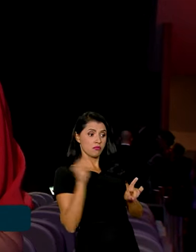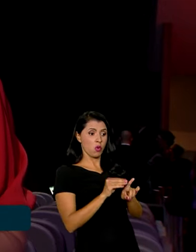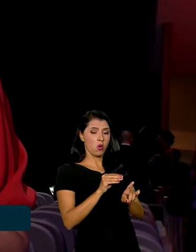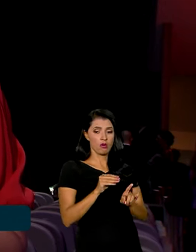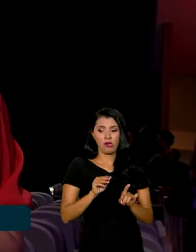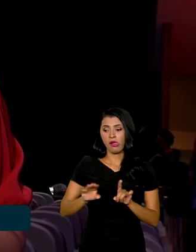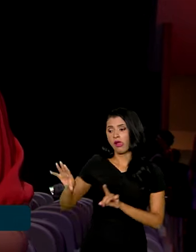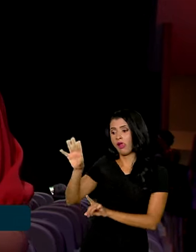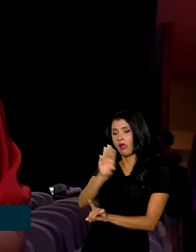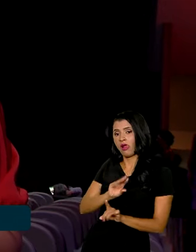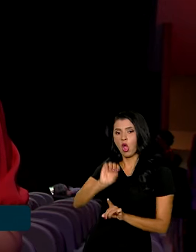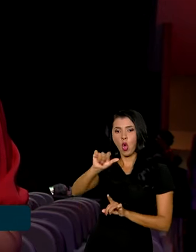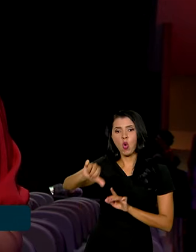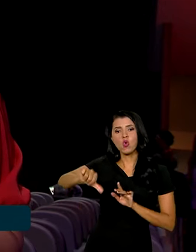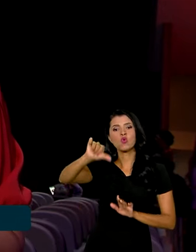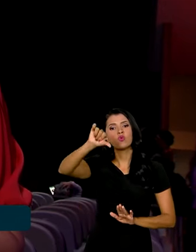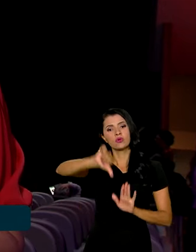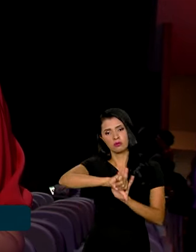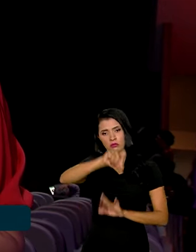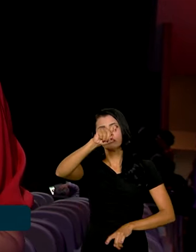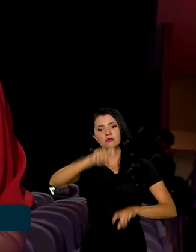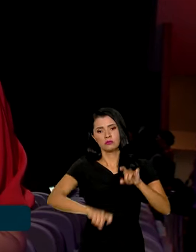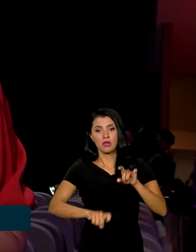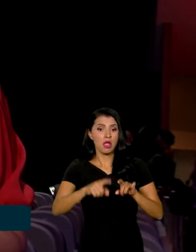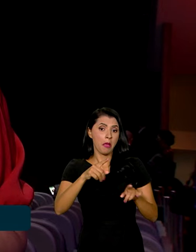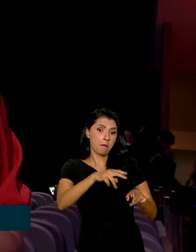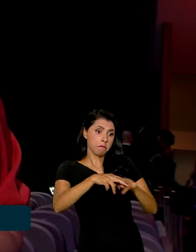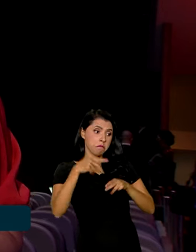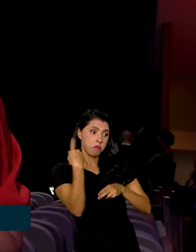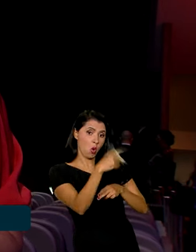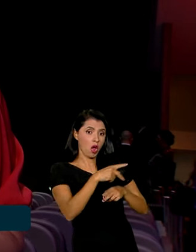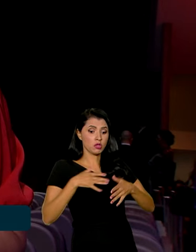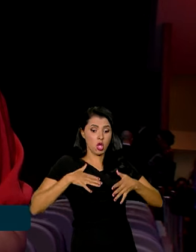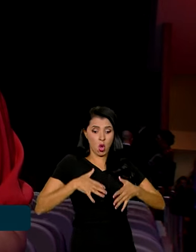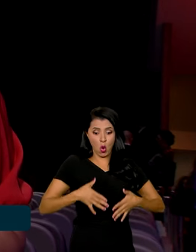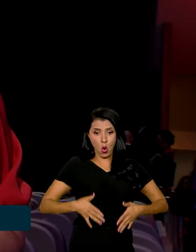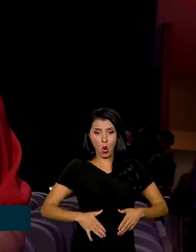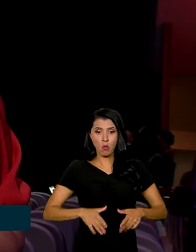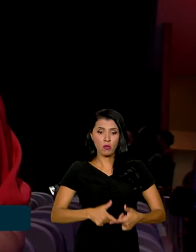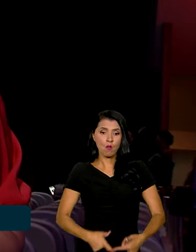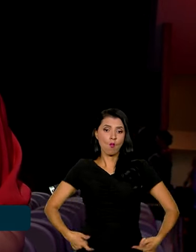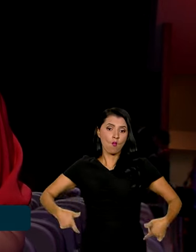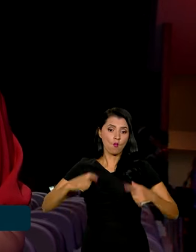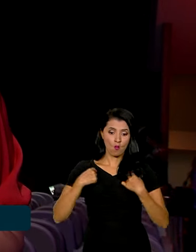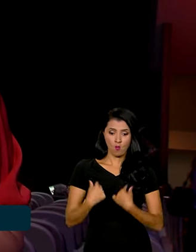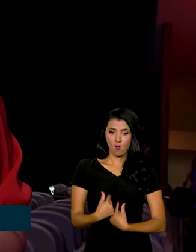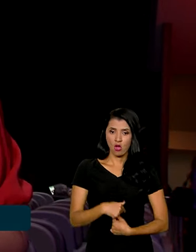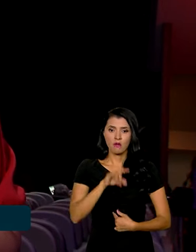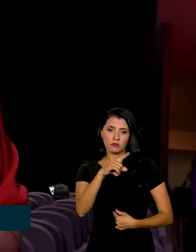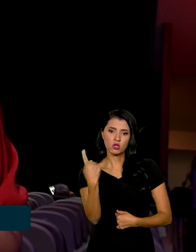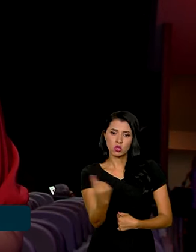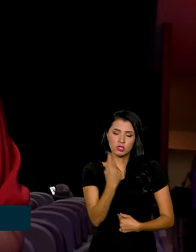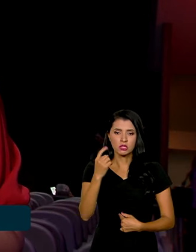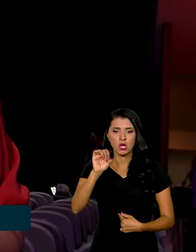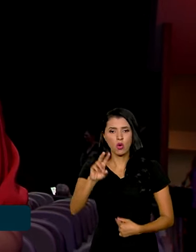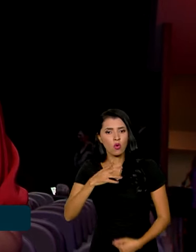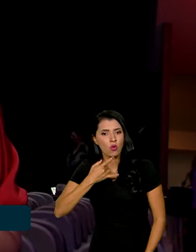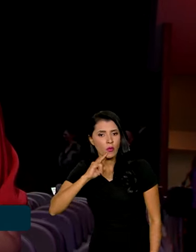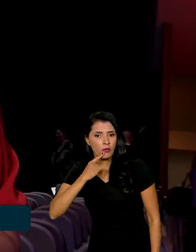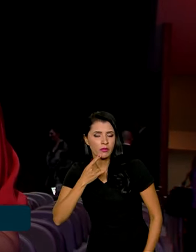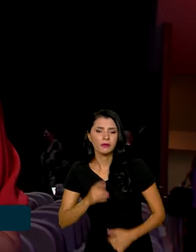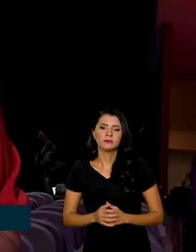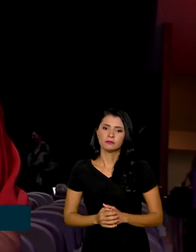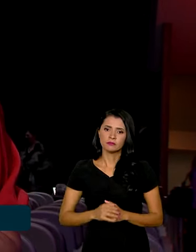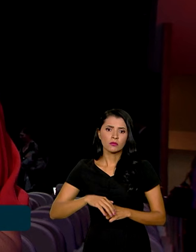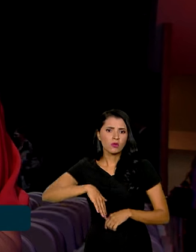assédio ou crimes sexuais pela roupa que estavam usando, por andarem sozinhas, por beberem. Nos